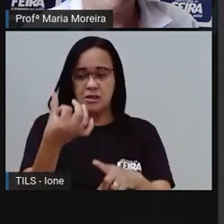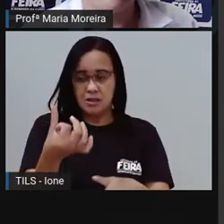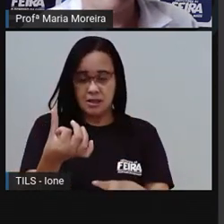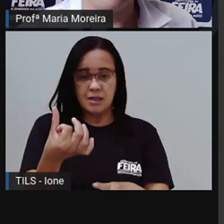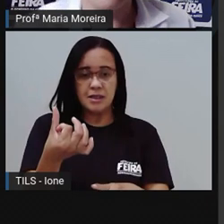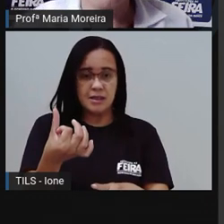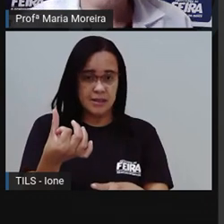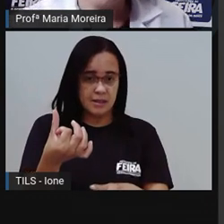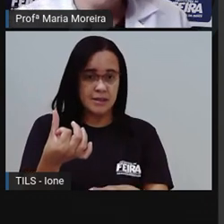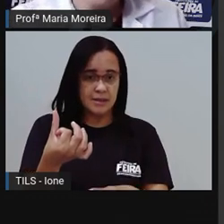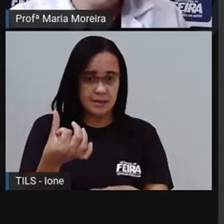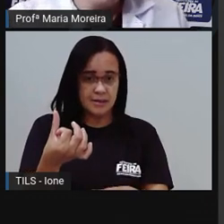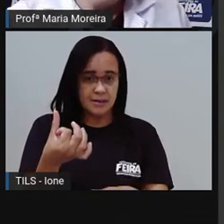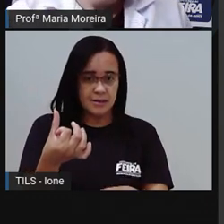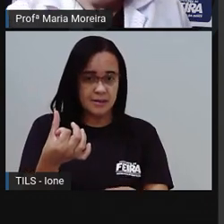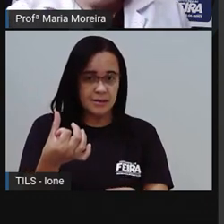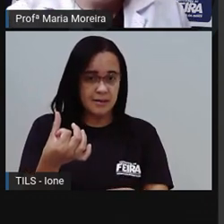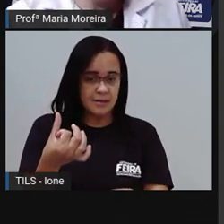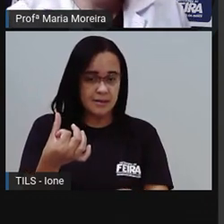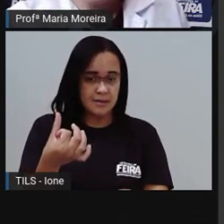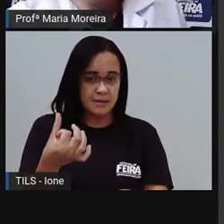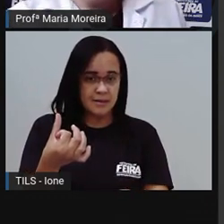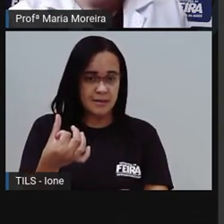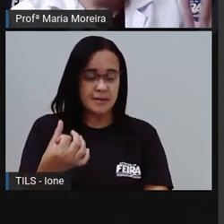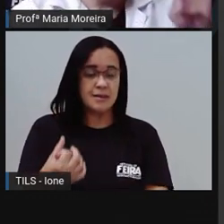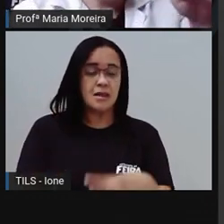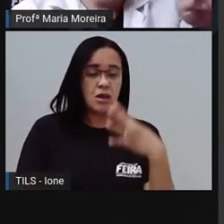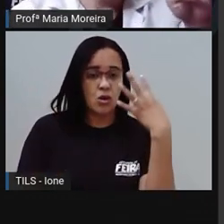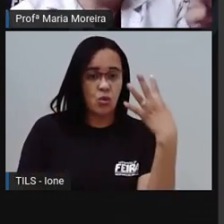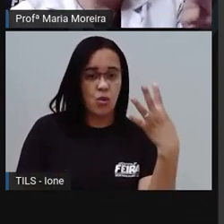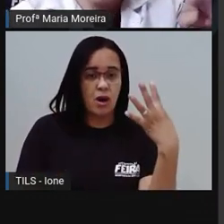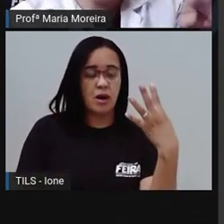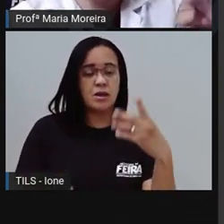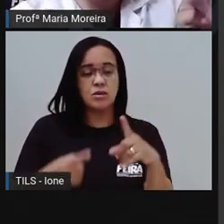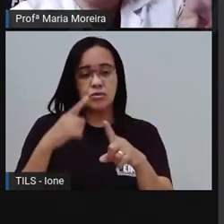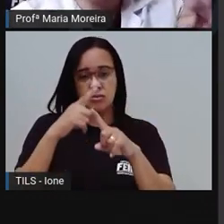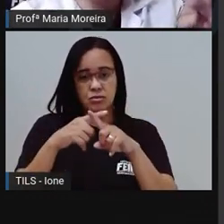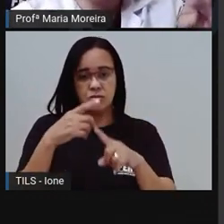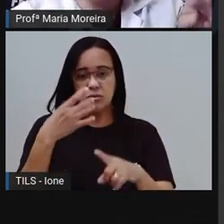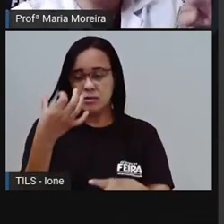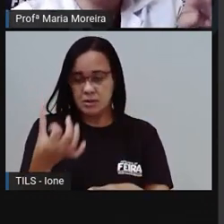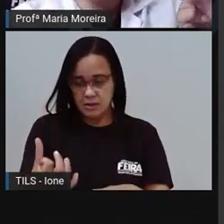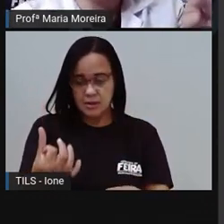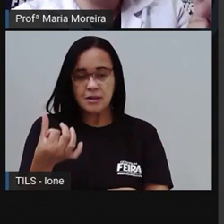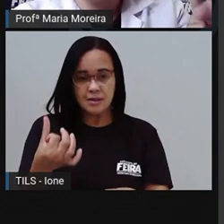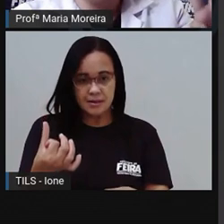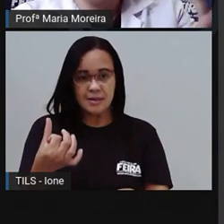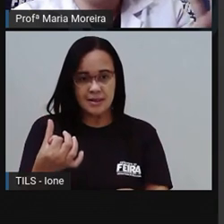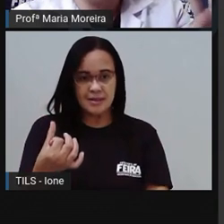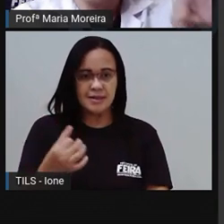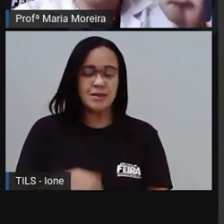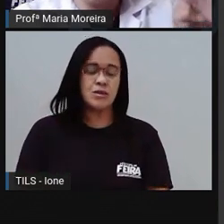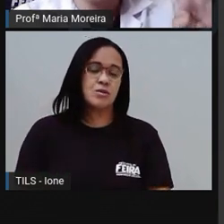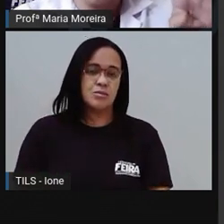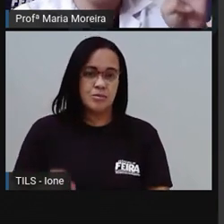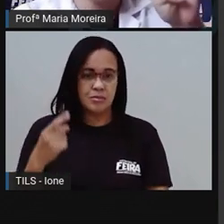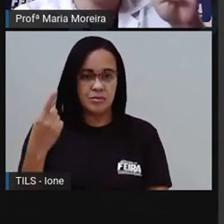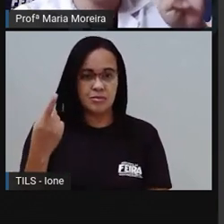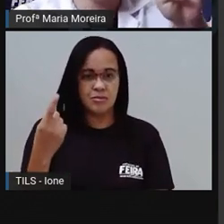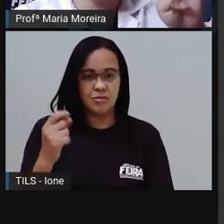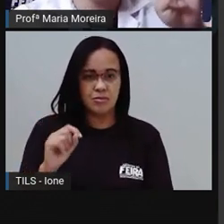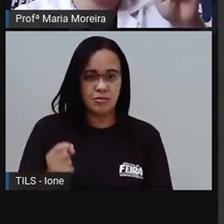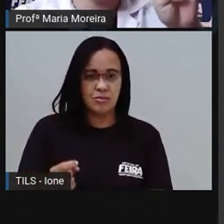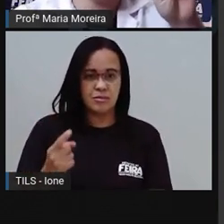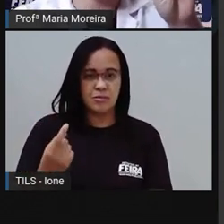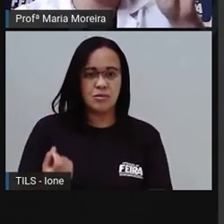Seis. Então, quatro, seis vezes. Quatro mais quatro, a já cansou de fazer isso aqui hoje. Oito. Com mais quatro,